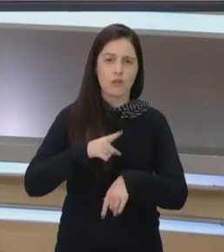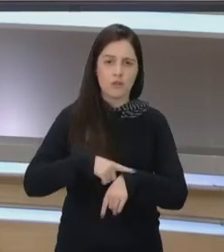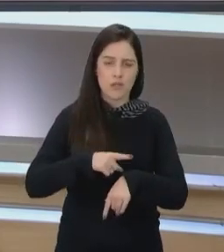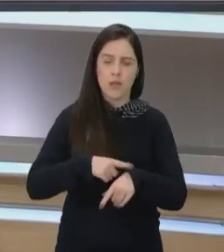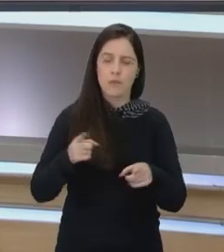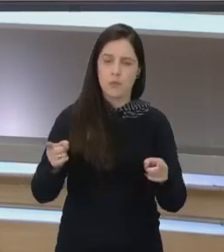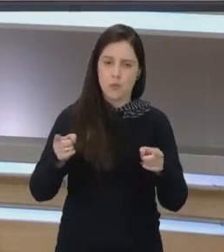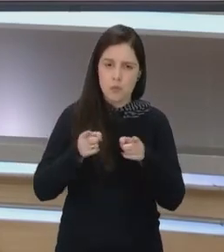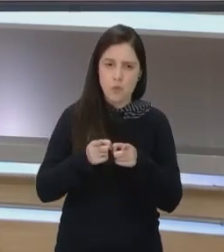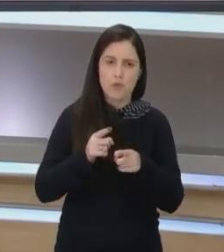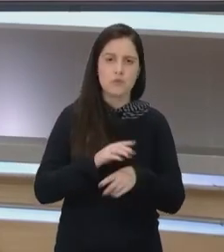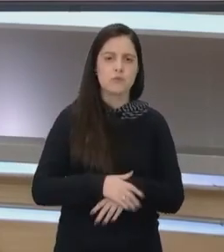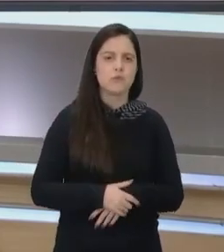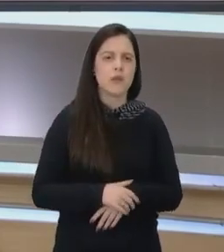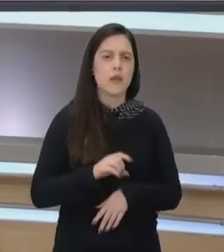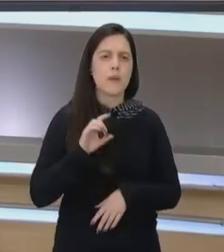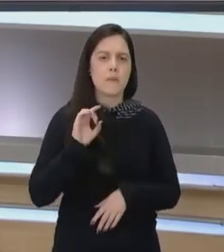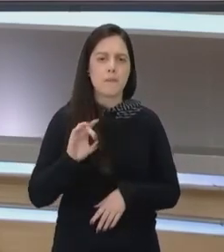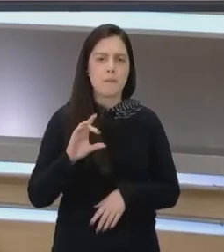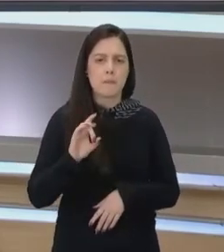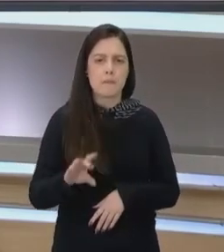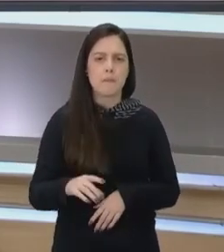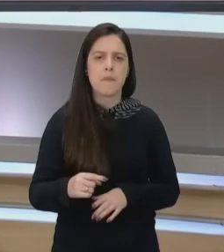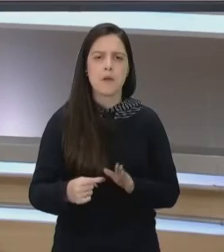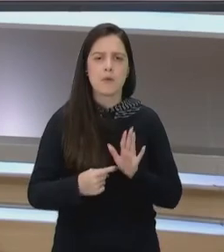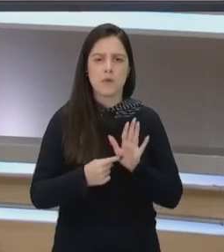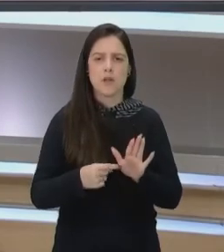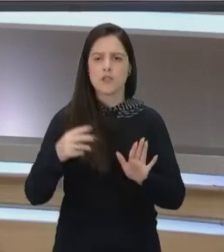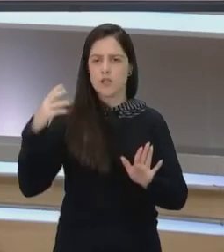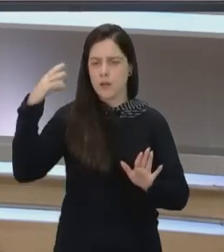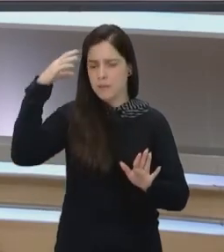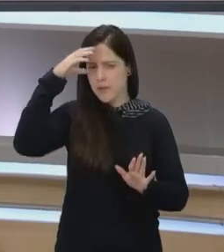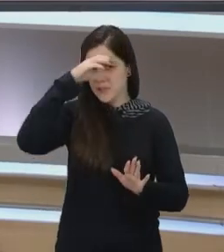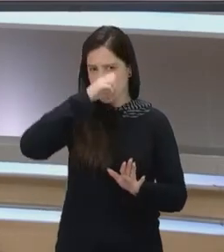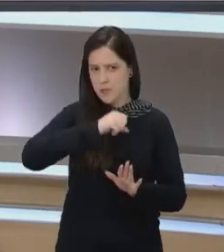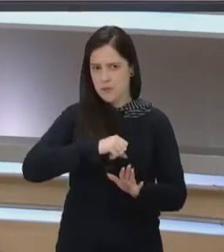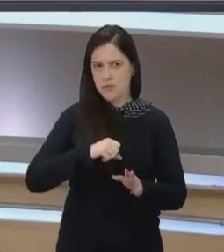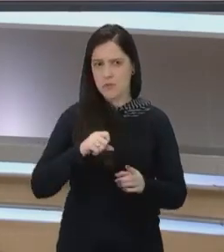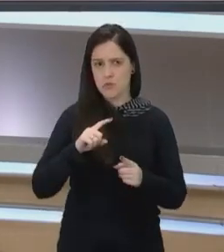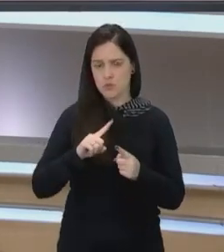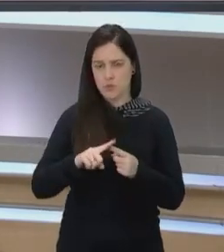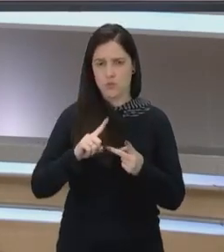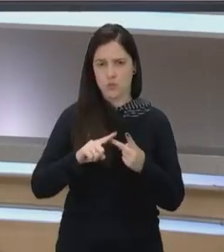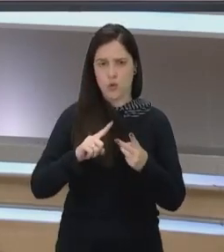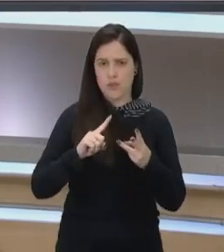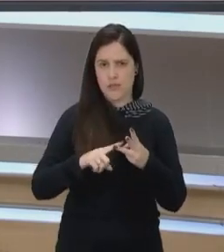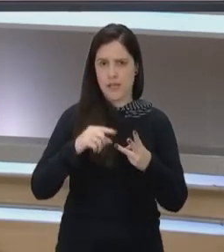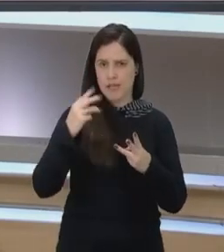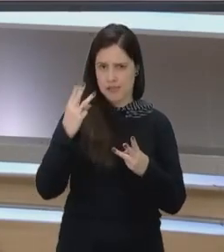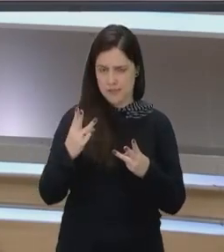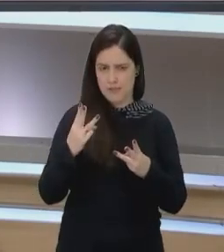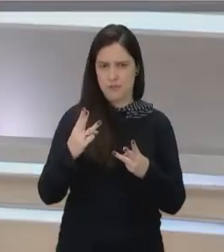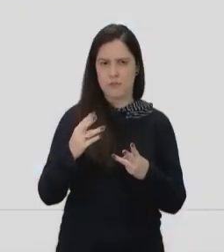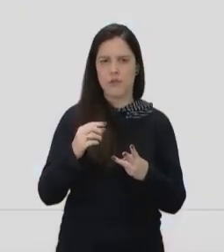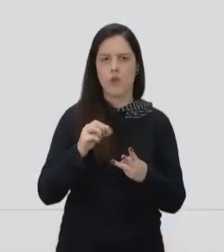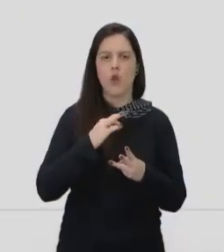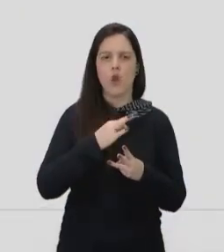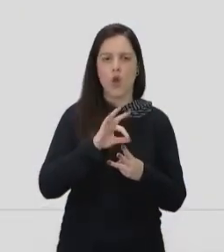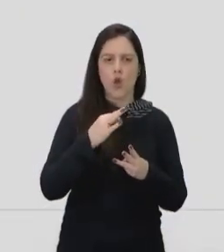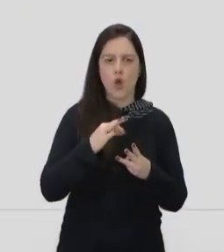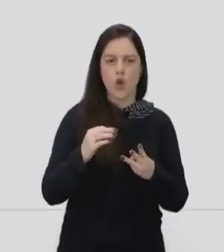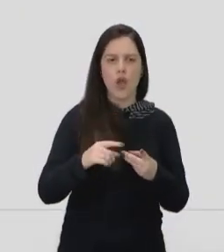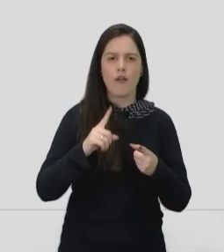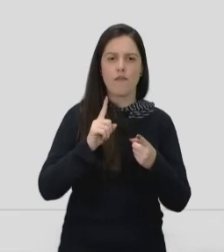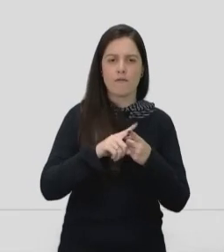curto. Mas só pra gente resgatar, que a gente aprendeu nos módulos 2 e 3 foram o que é a